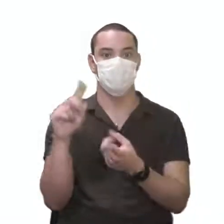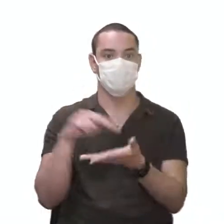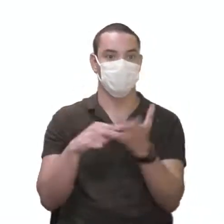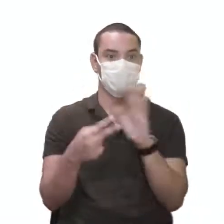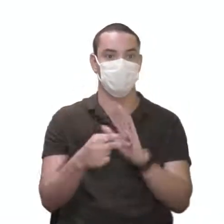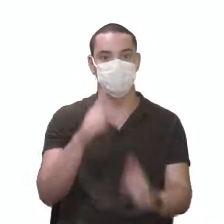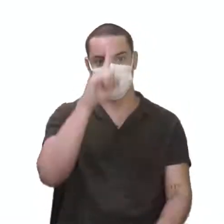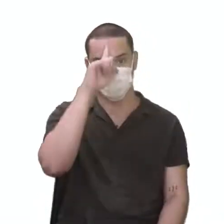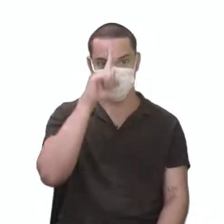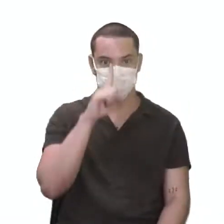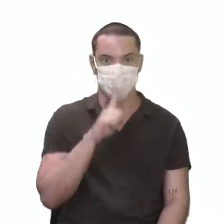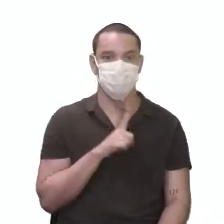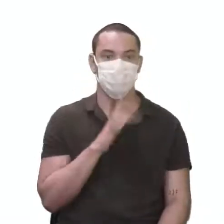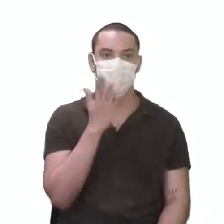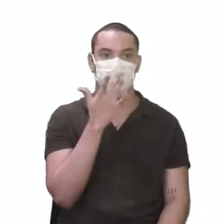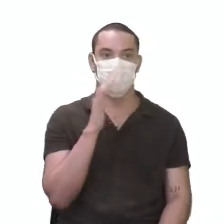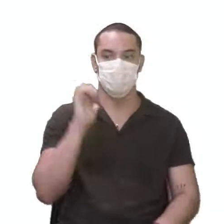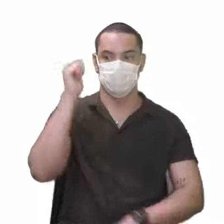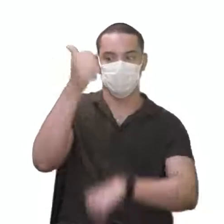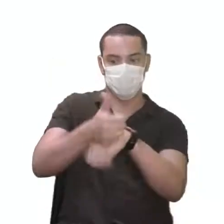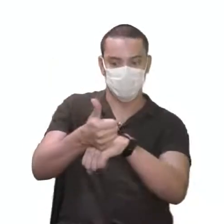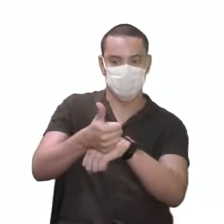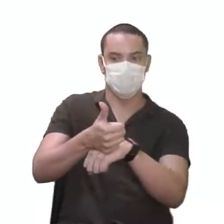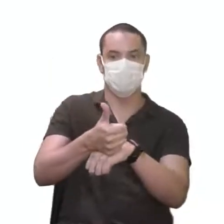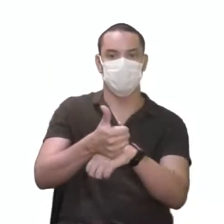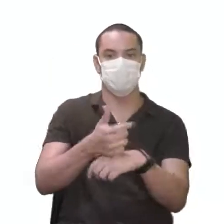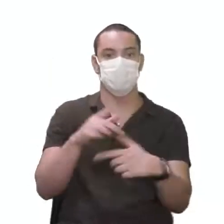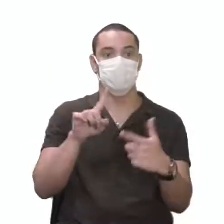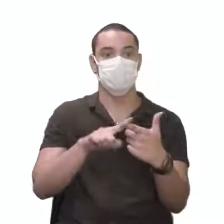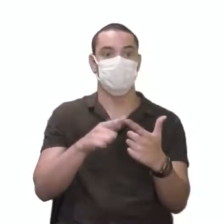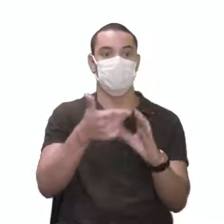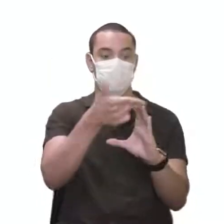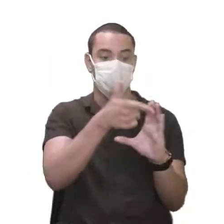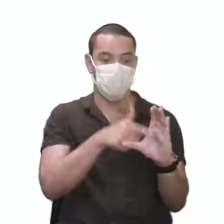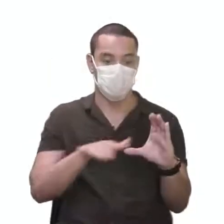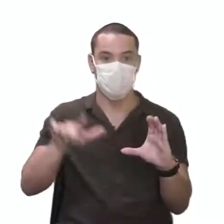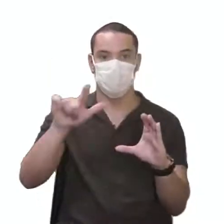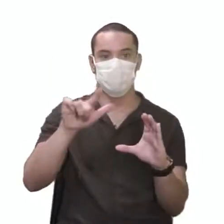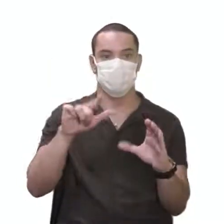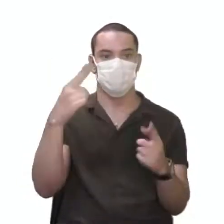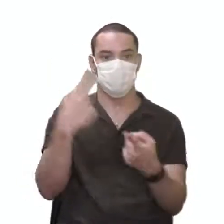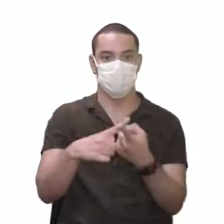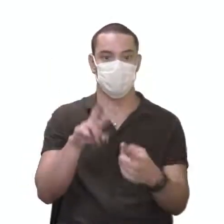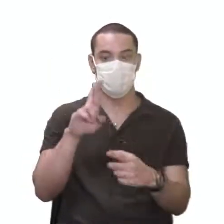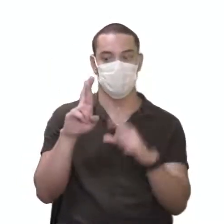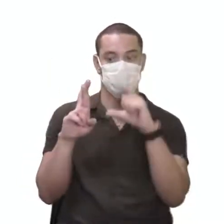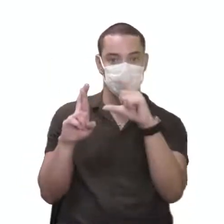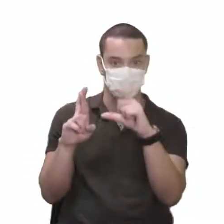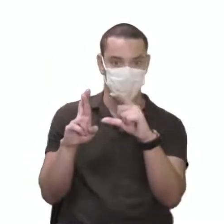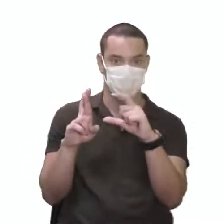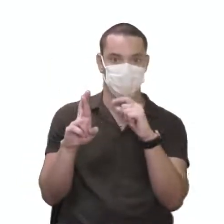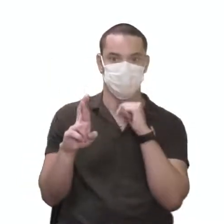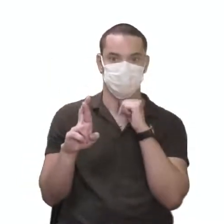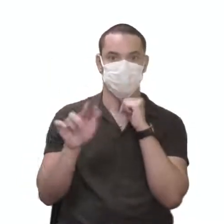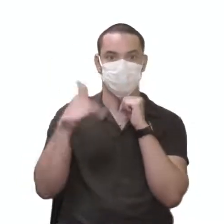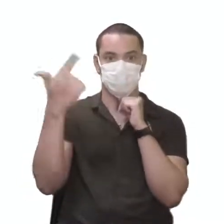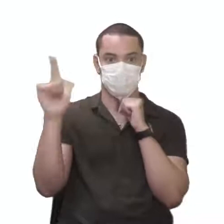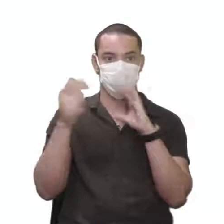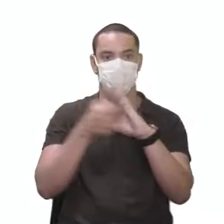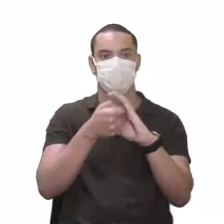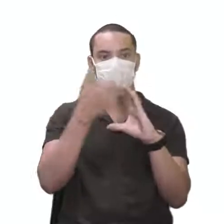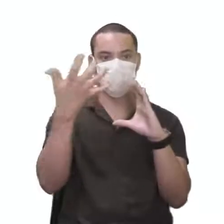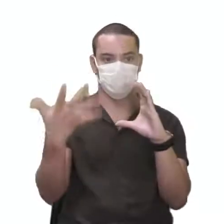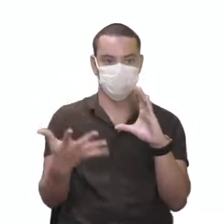amarela, porque é a cor dominante, e lisa, que é o Rzão. E a característica